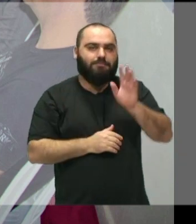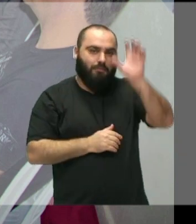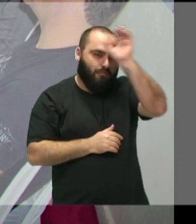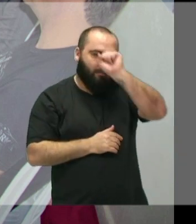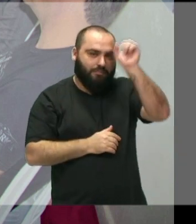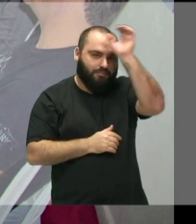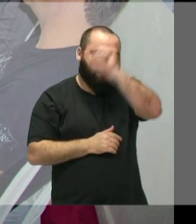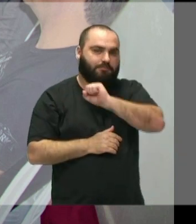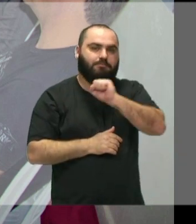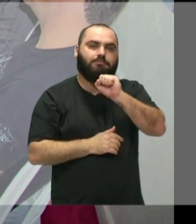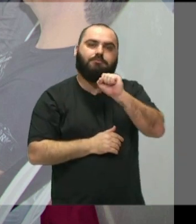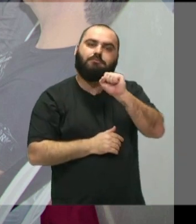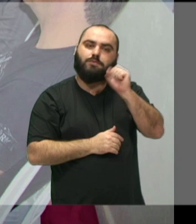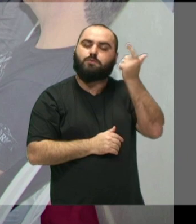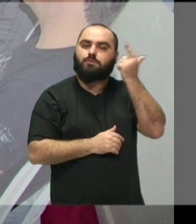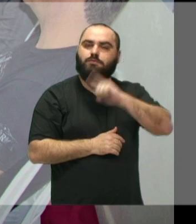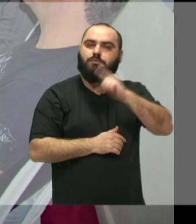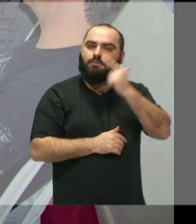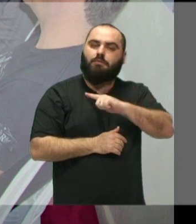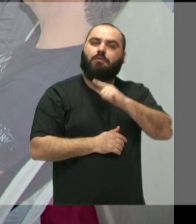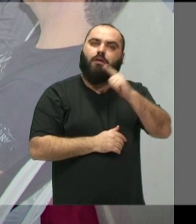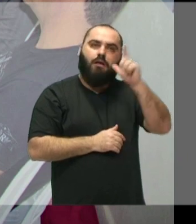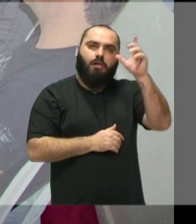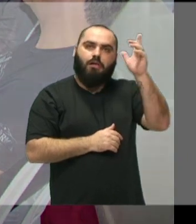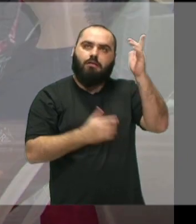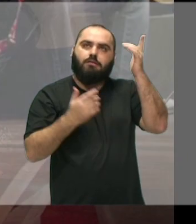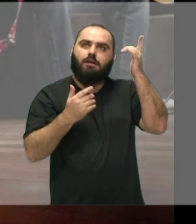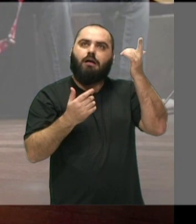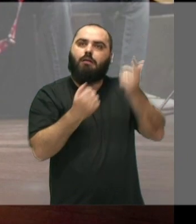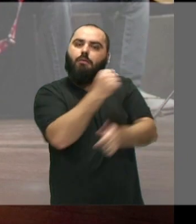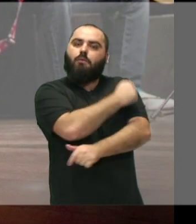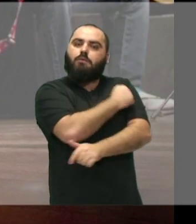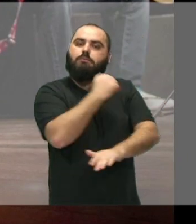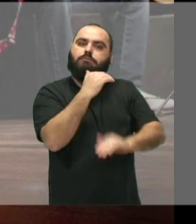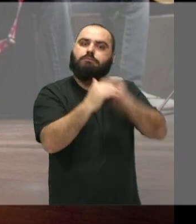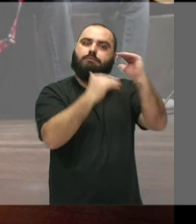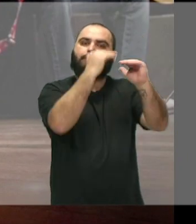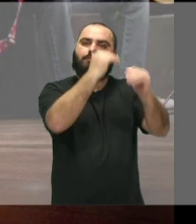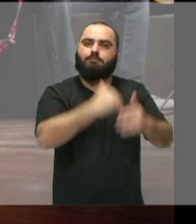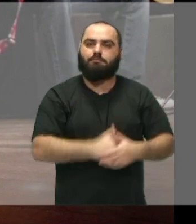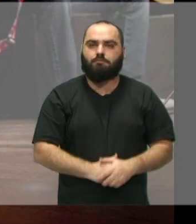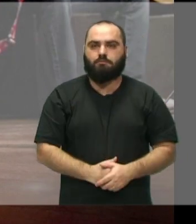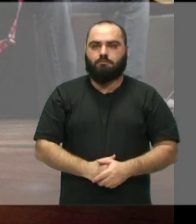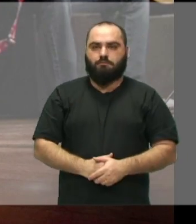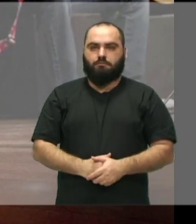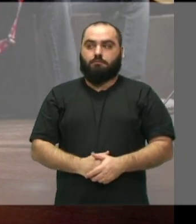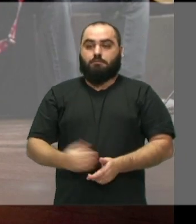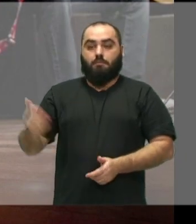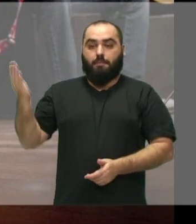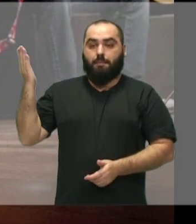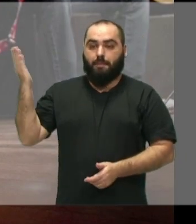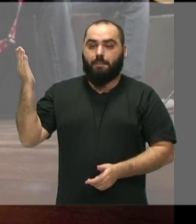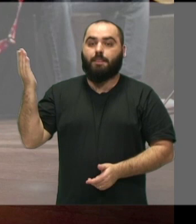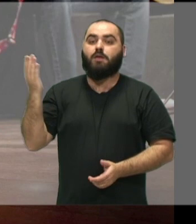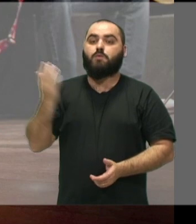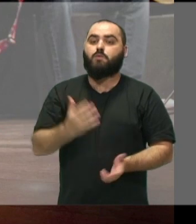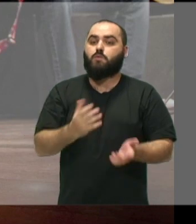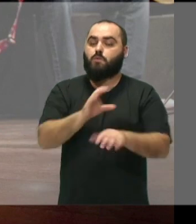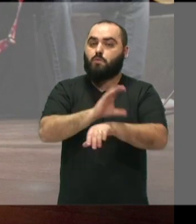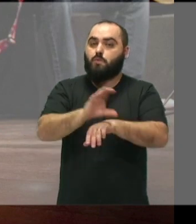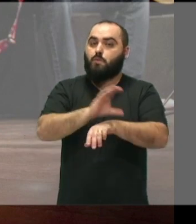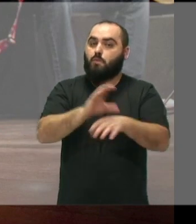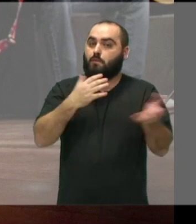dicas vão dando o crescimento e o aperfeiçoamento do aluno. Importante dizer que nós temos aí o curso de violão também para